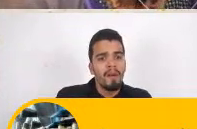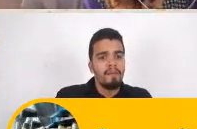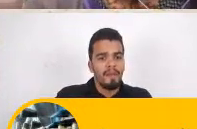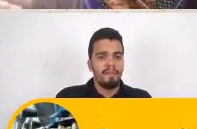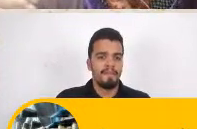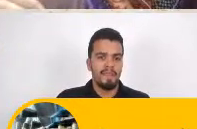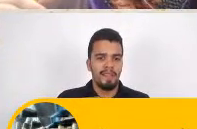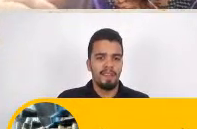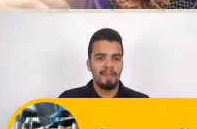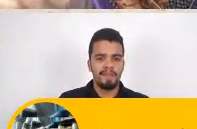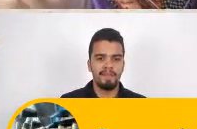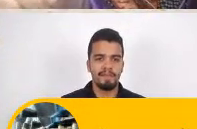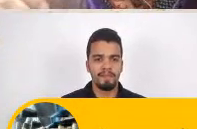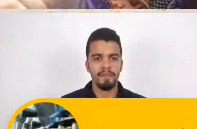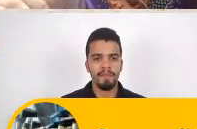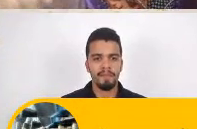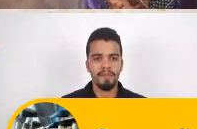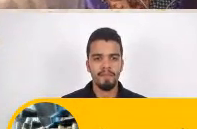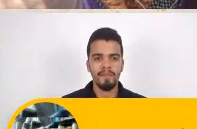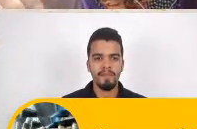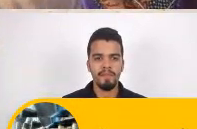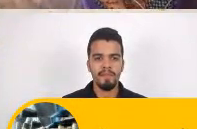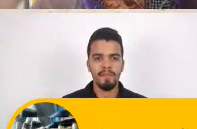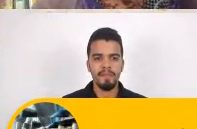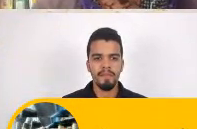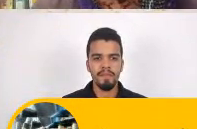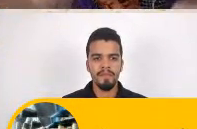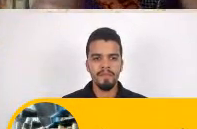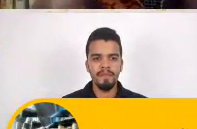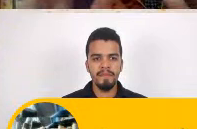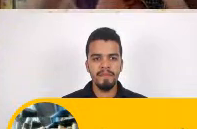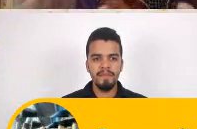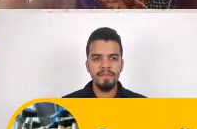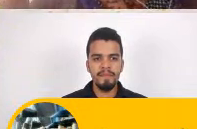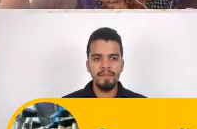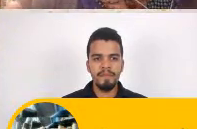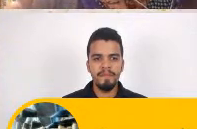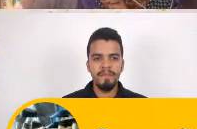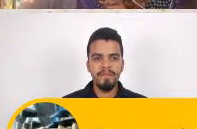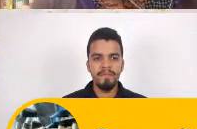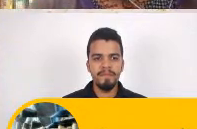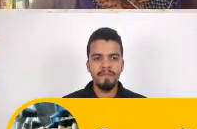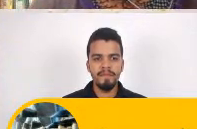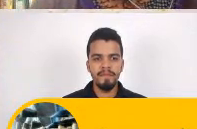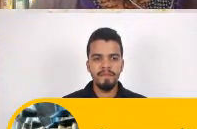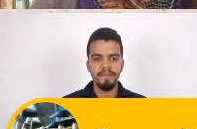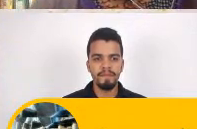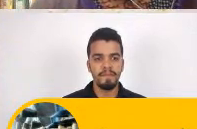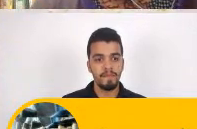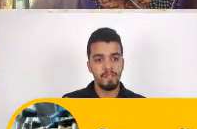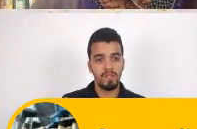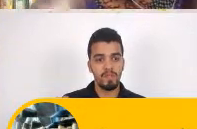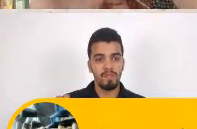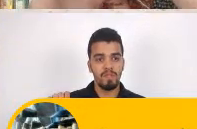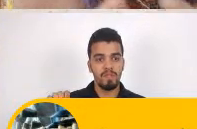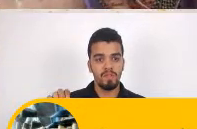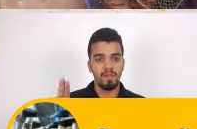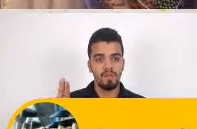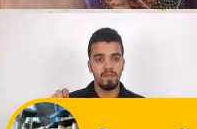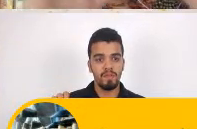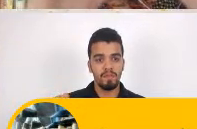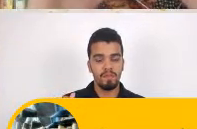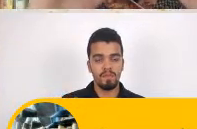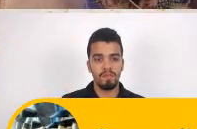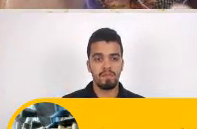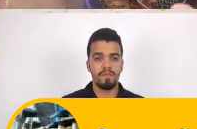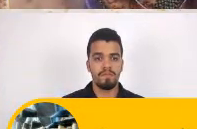Obrigado Souza Daraújo Obrigado querido Tá Então isso Que é uma É uma Uma coisa Ininteligível Mas vocês